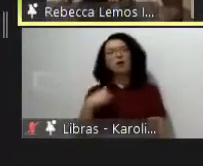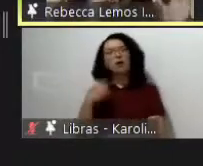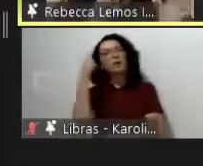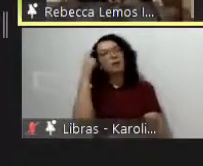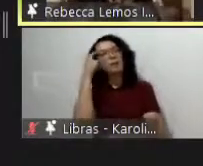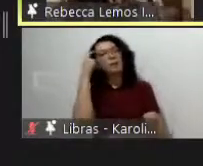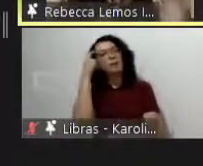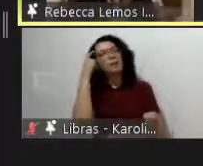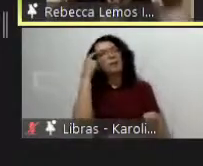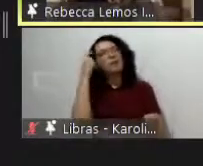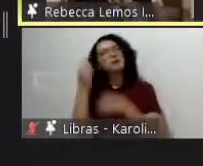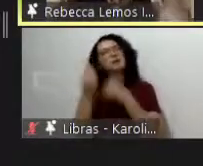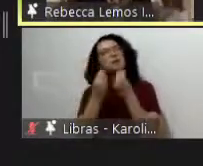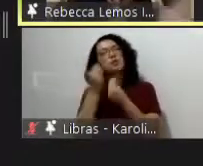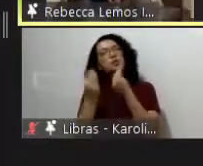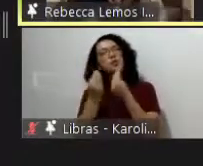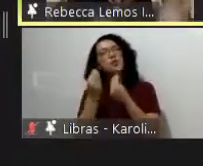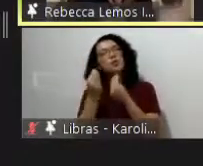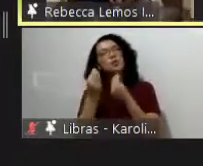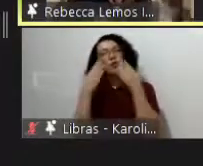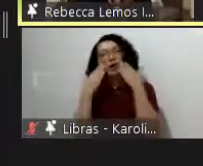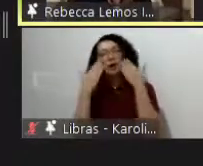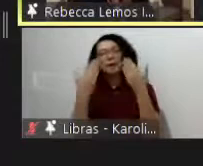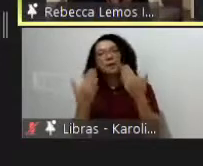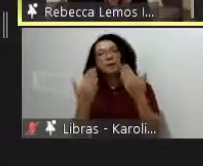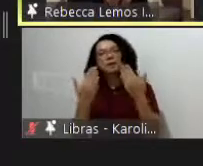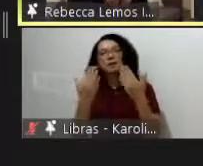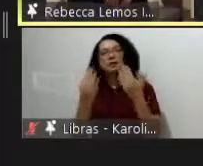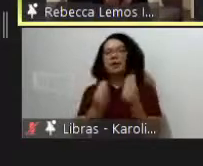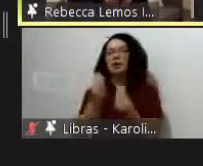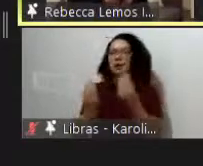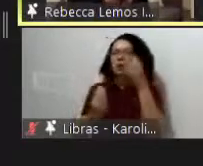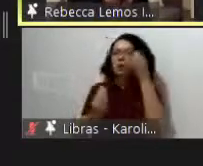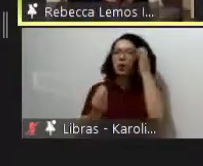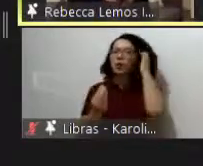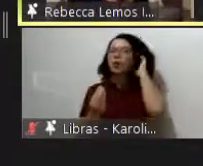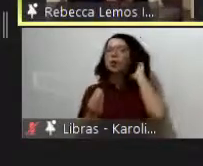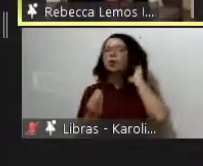o direito e antropologia e mesmo a sociologia